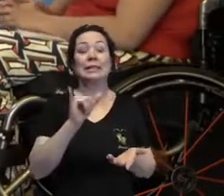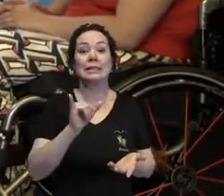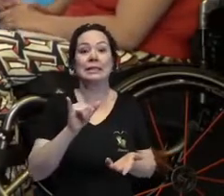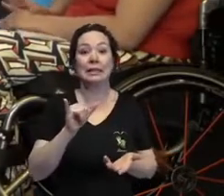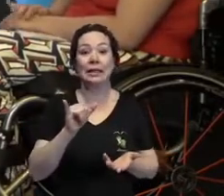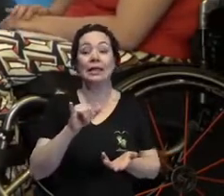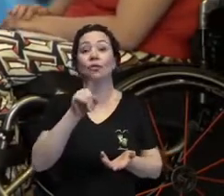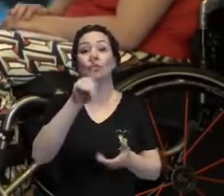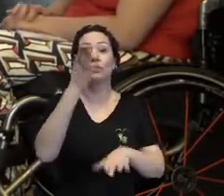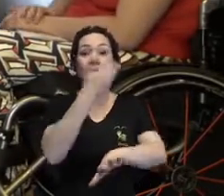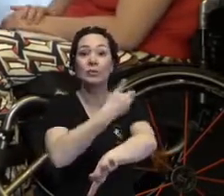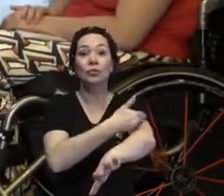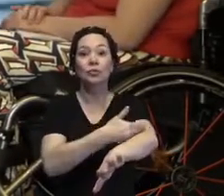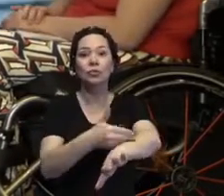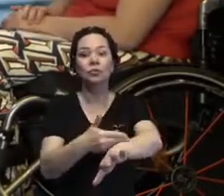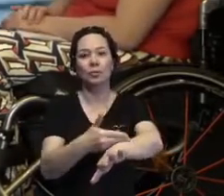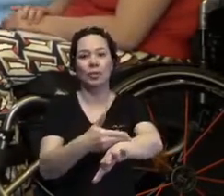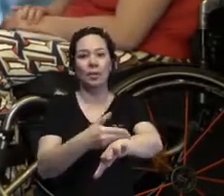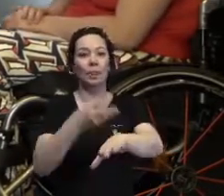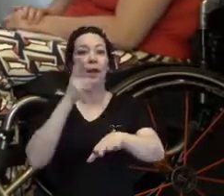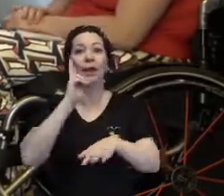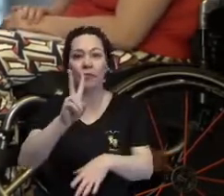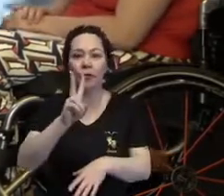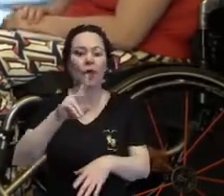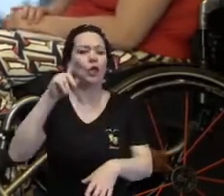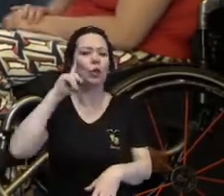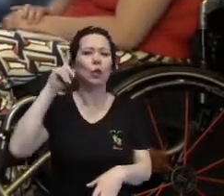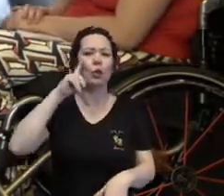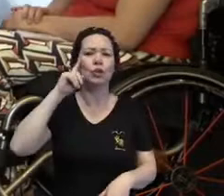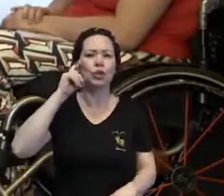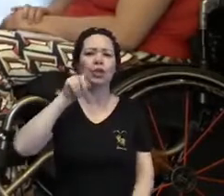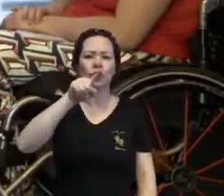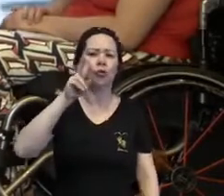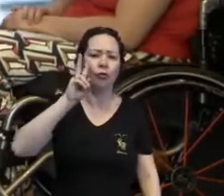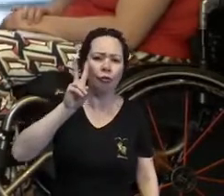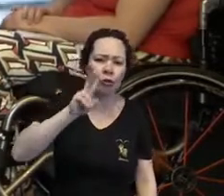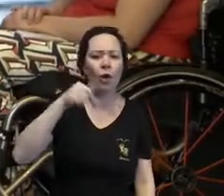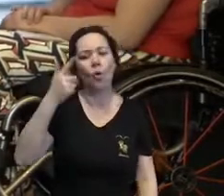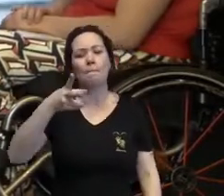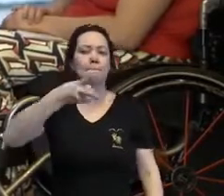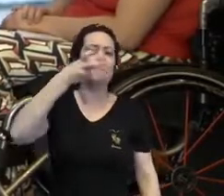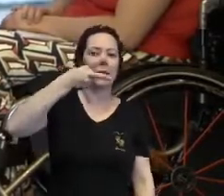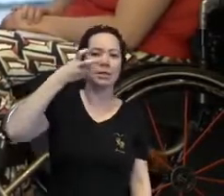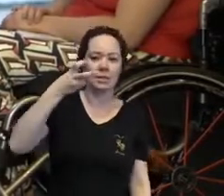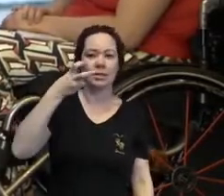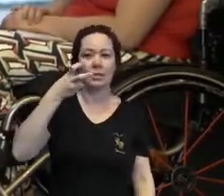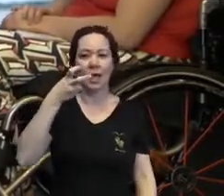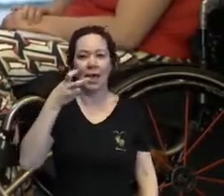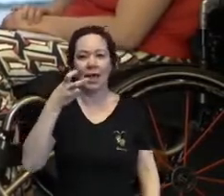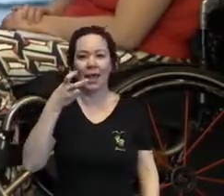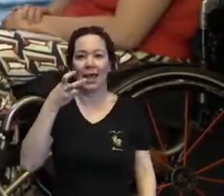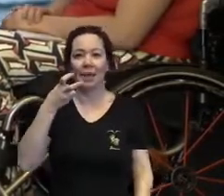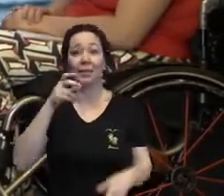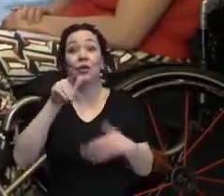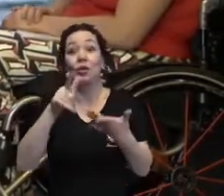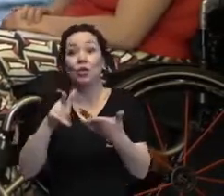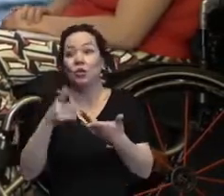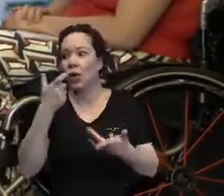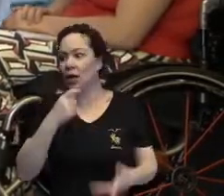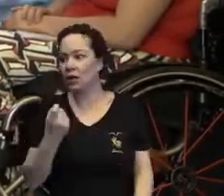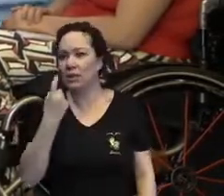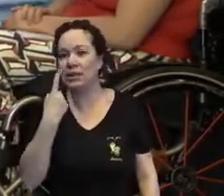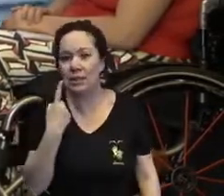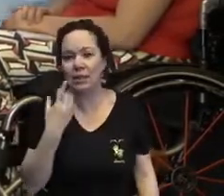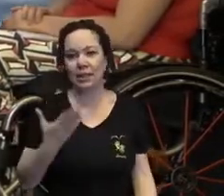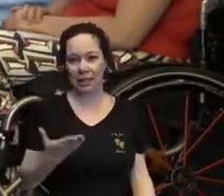está acostumado a ver, se a gente não está acostumado a conviver com essas pessoas nos espaços públicos e tal, a gente estranha, a gente